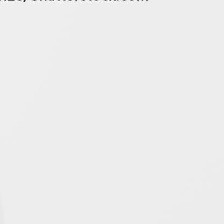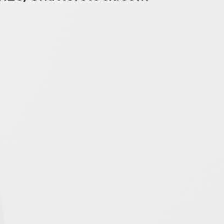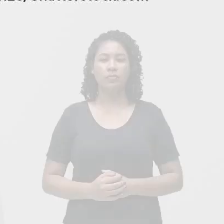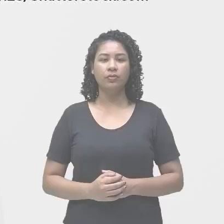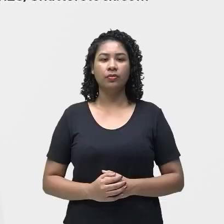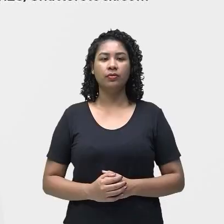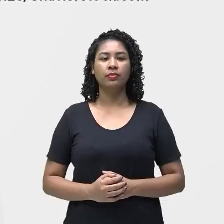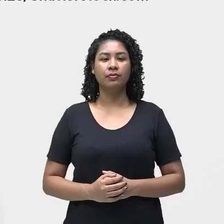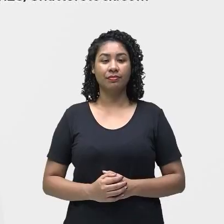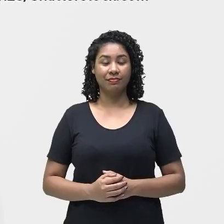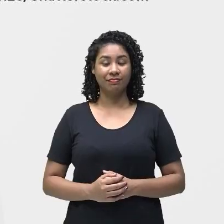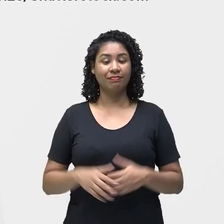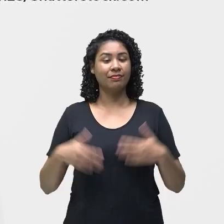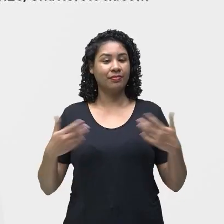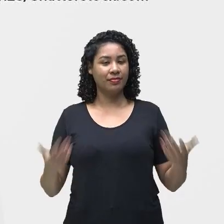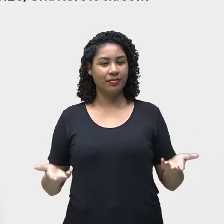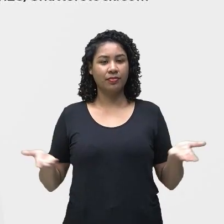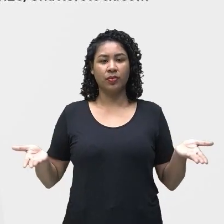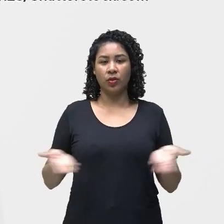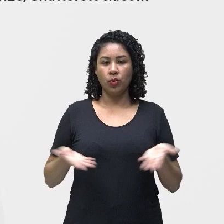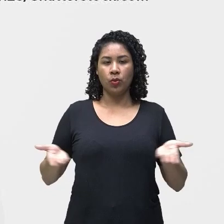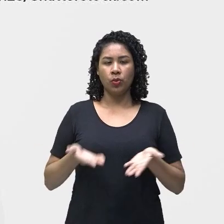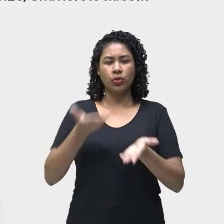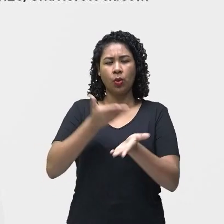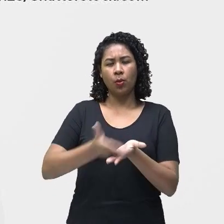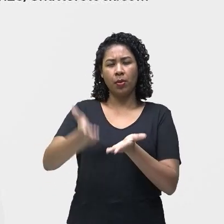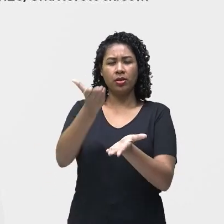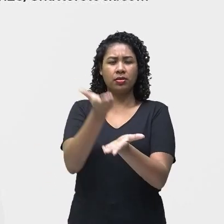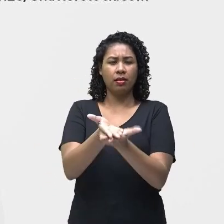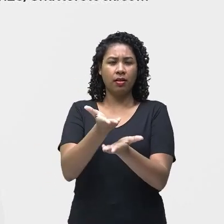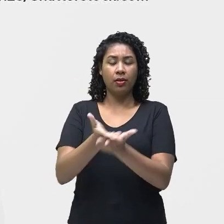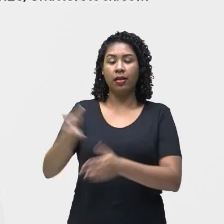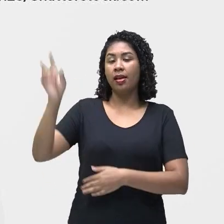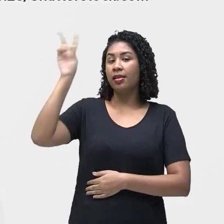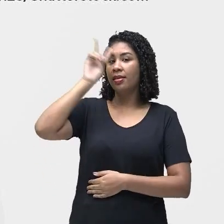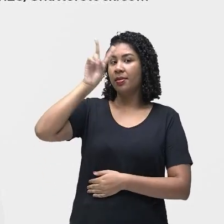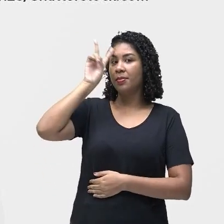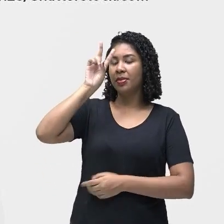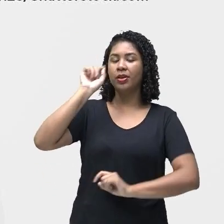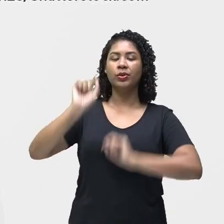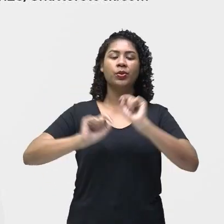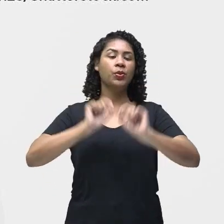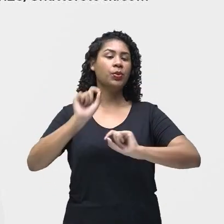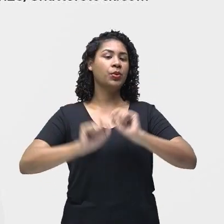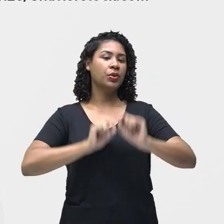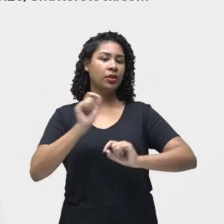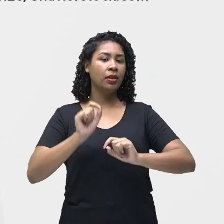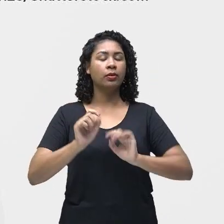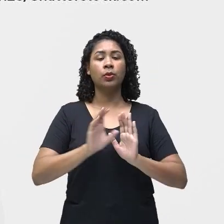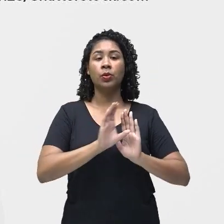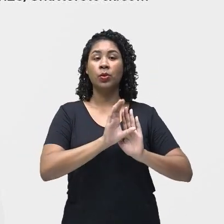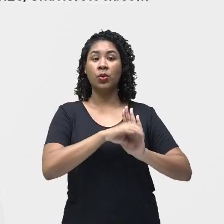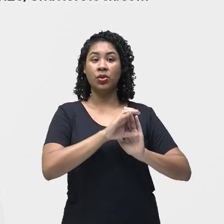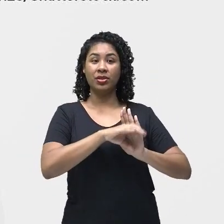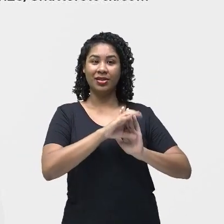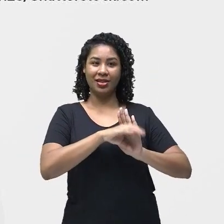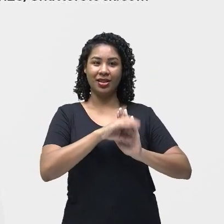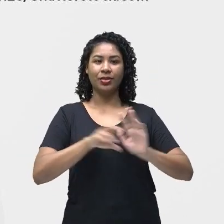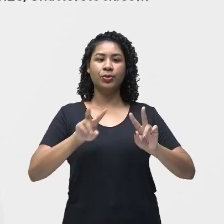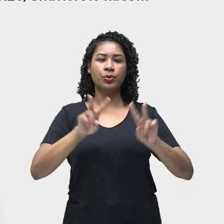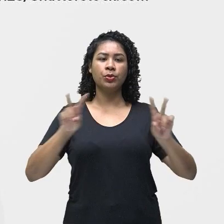E nós iniciamos a nossa aula relembrando com vocês o conceito de